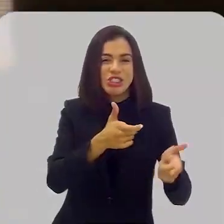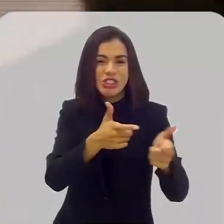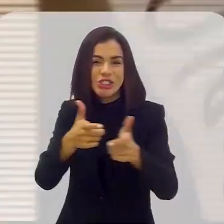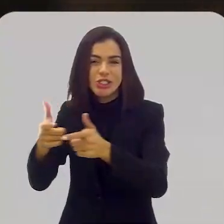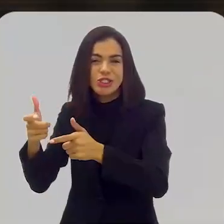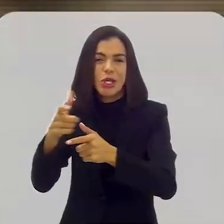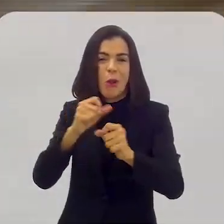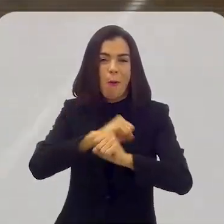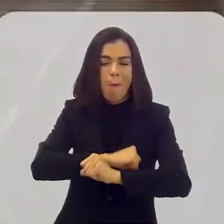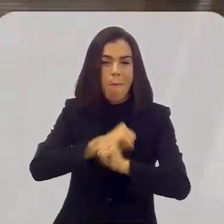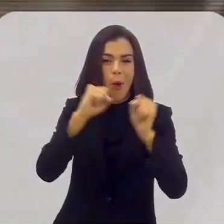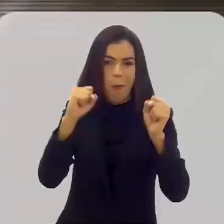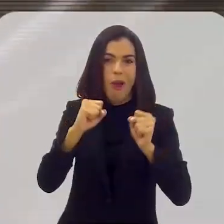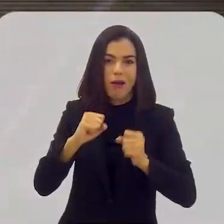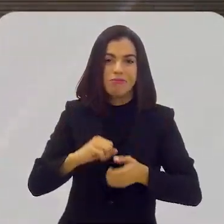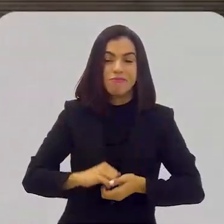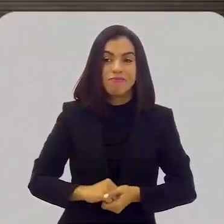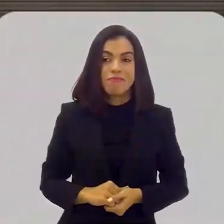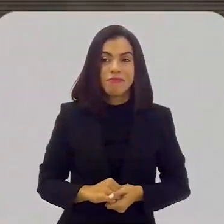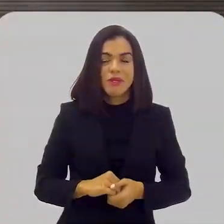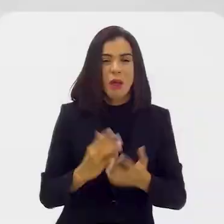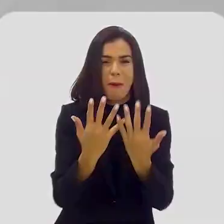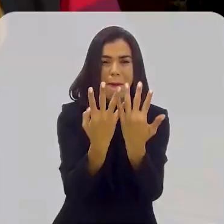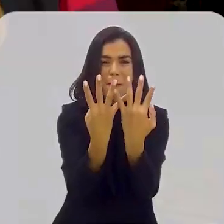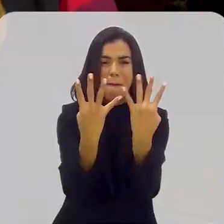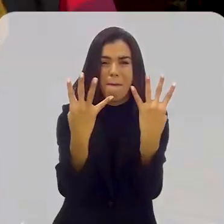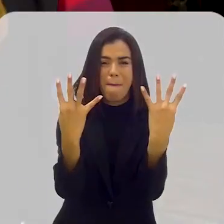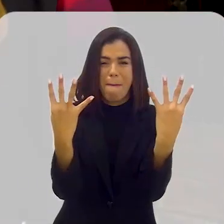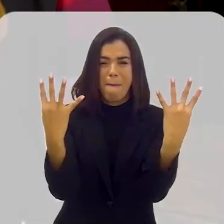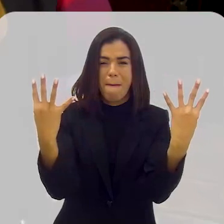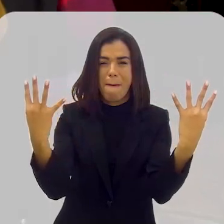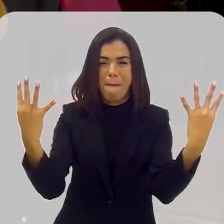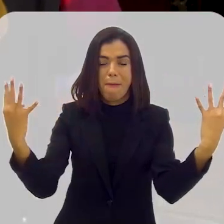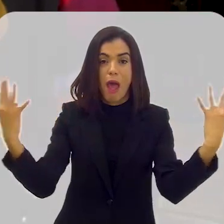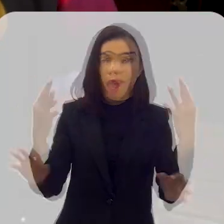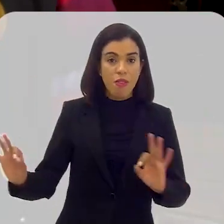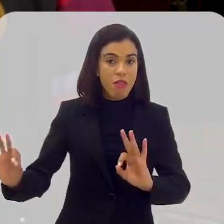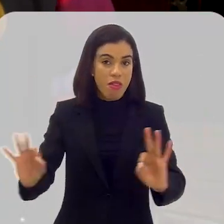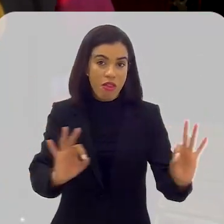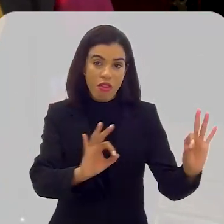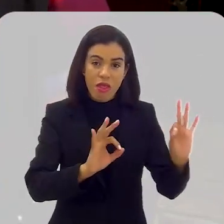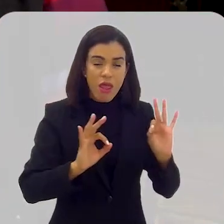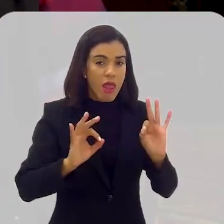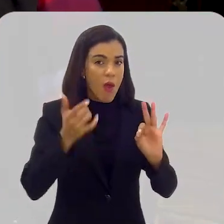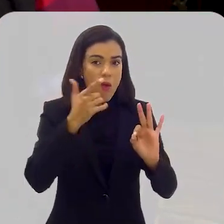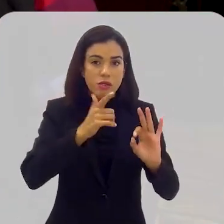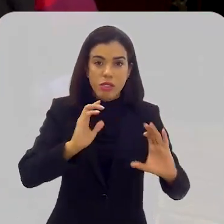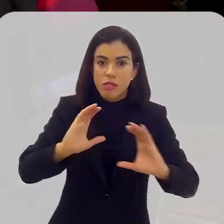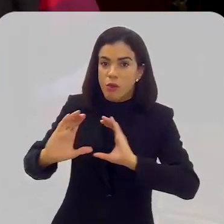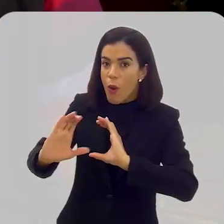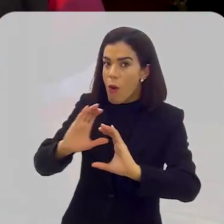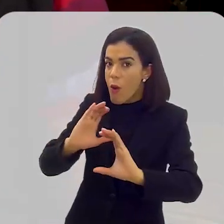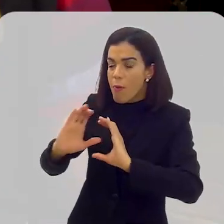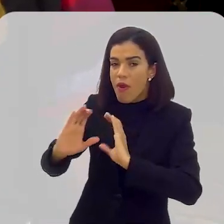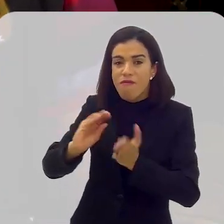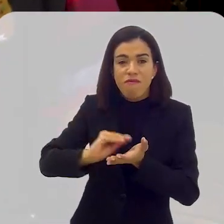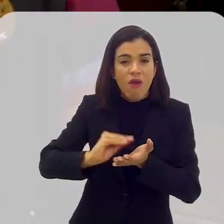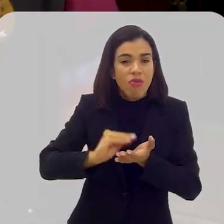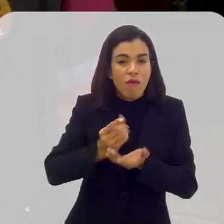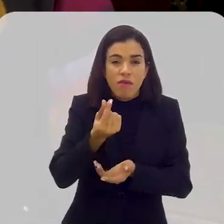forrada e bomba. Tudo cercado, de gradil, ninguém se entendia,